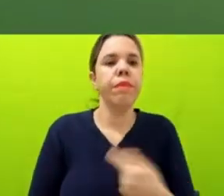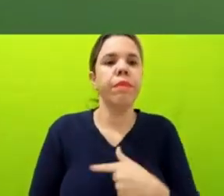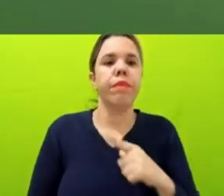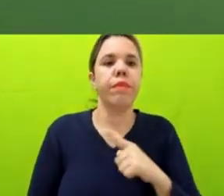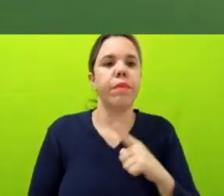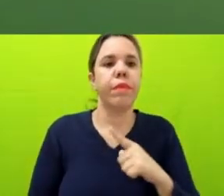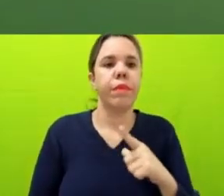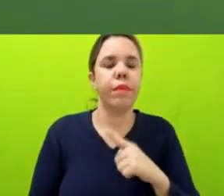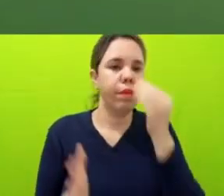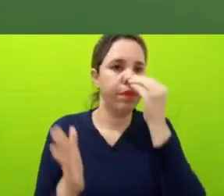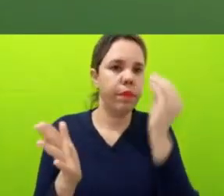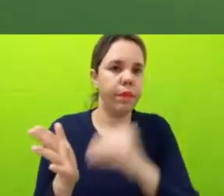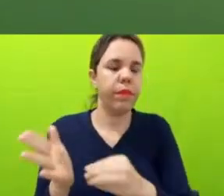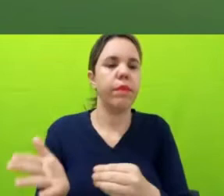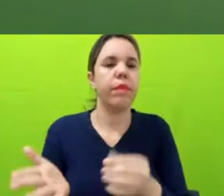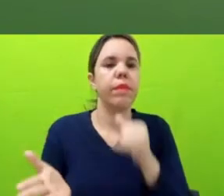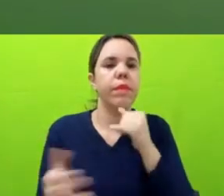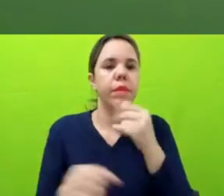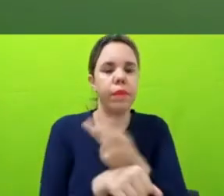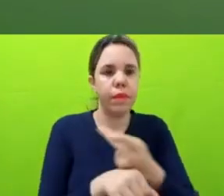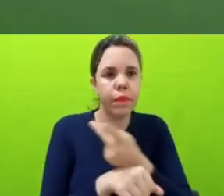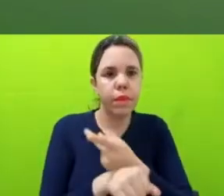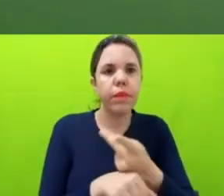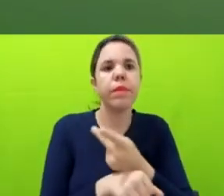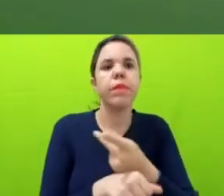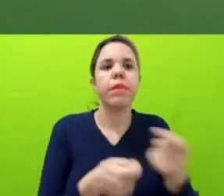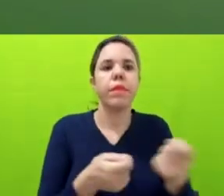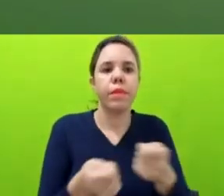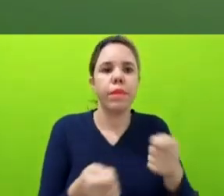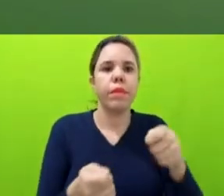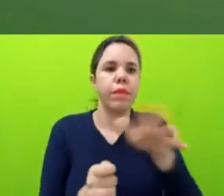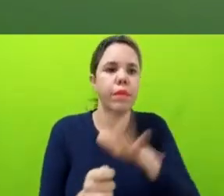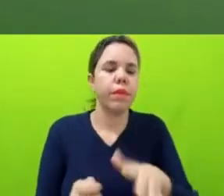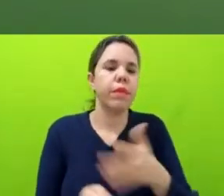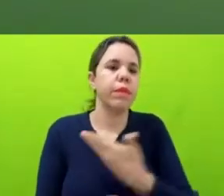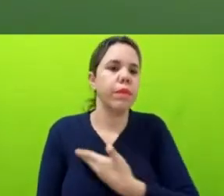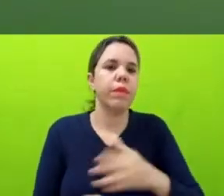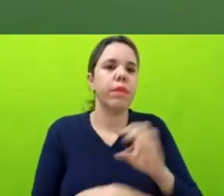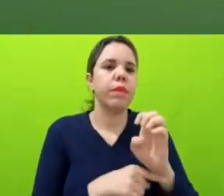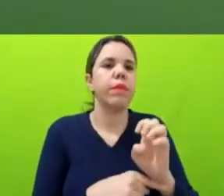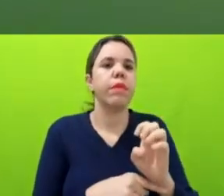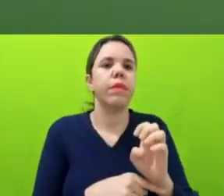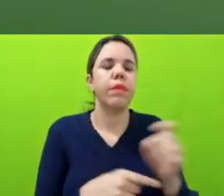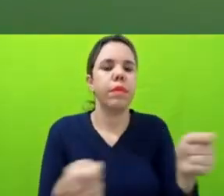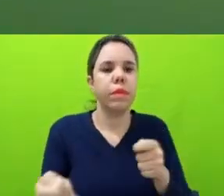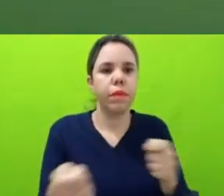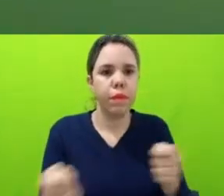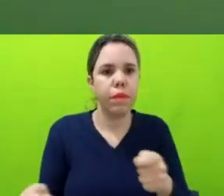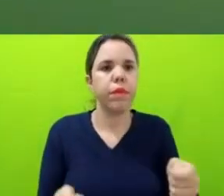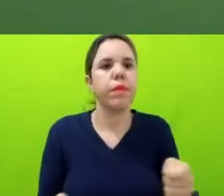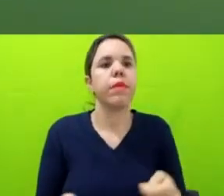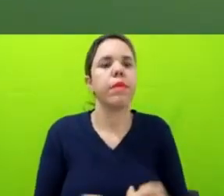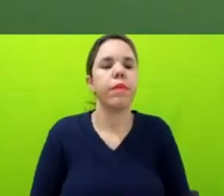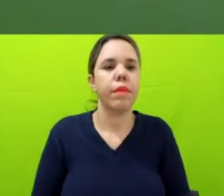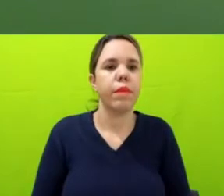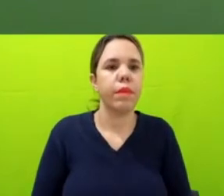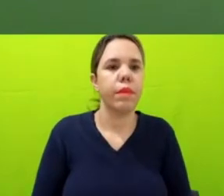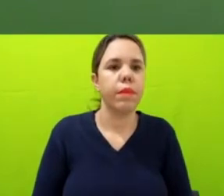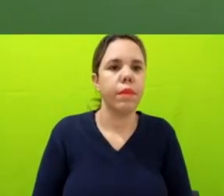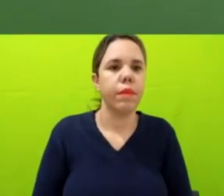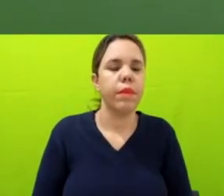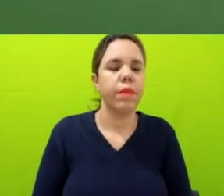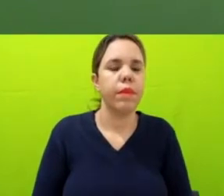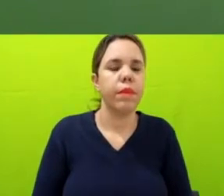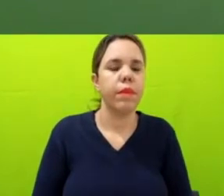Controladoria Geral do Estado, e a Controladoria jogou a nossa reclamação para